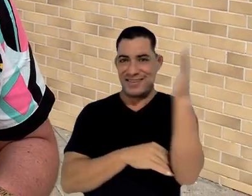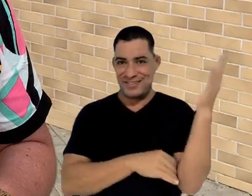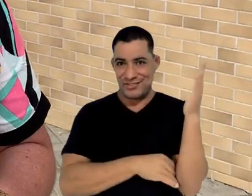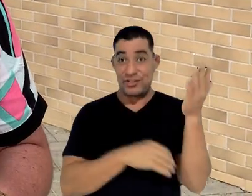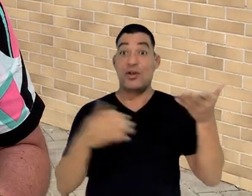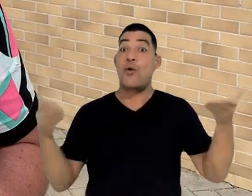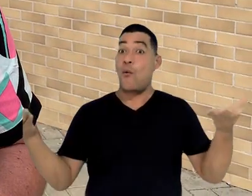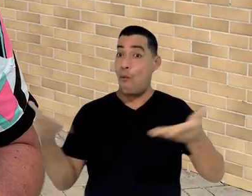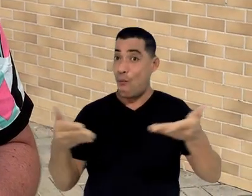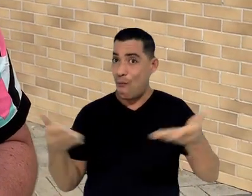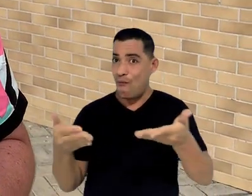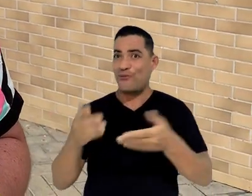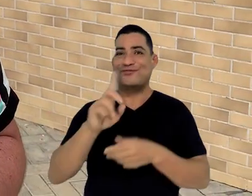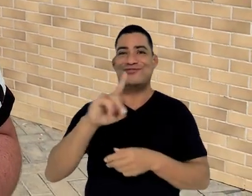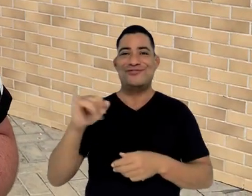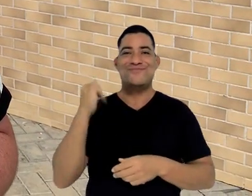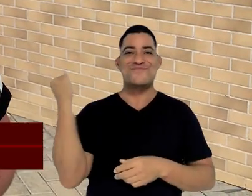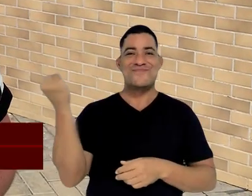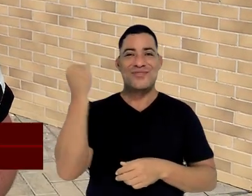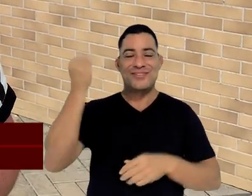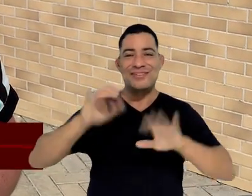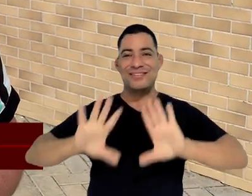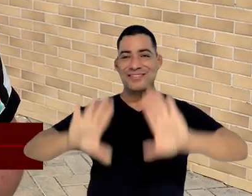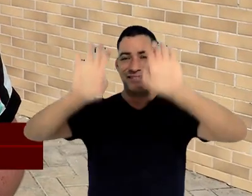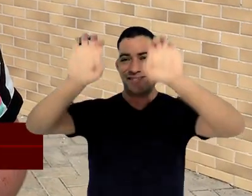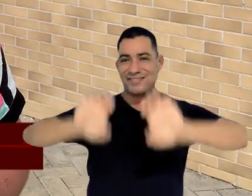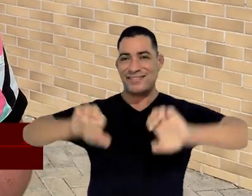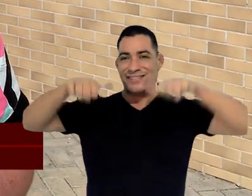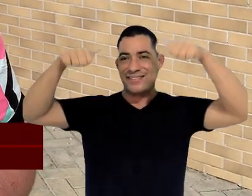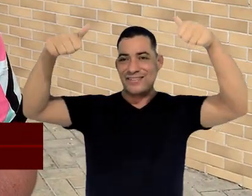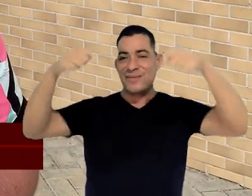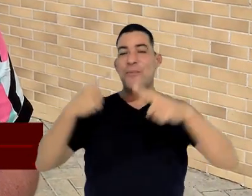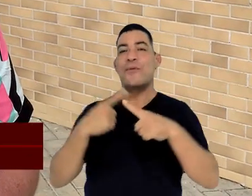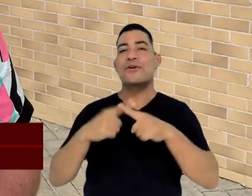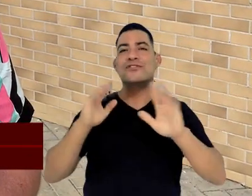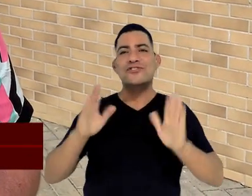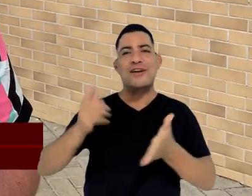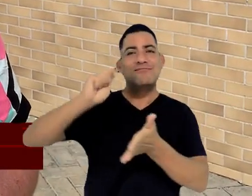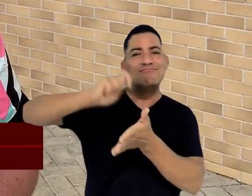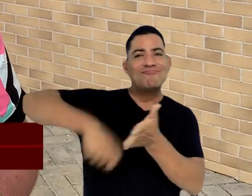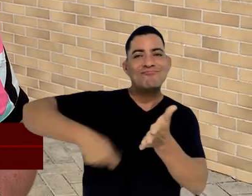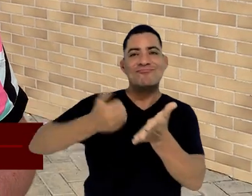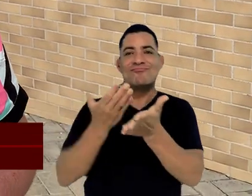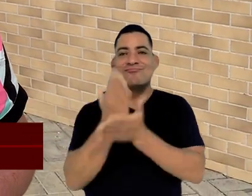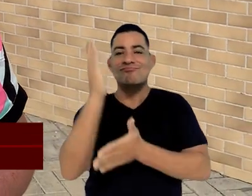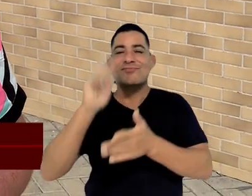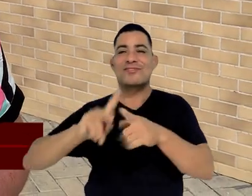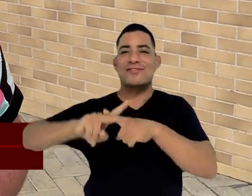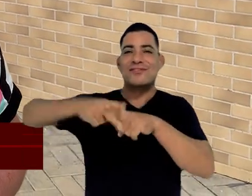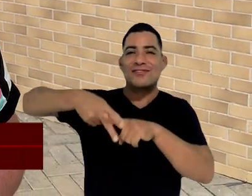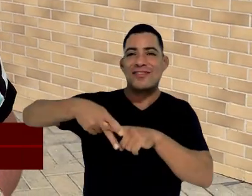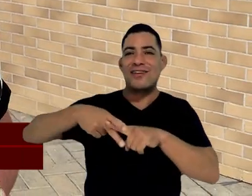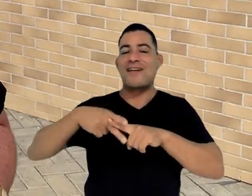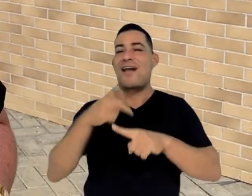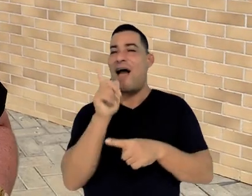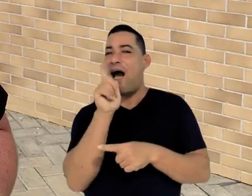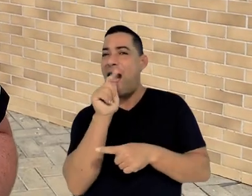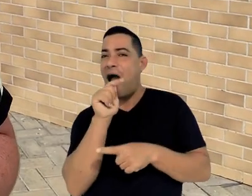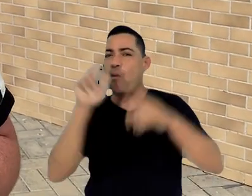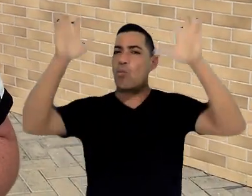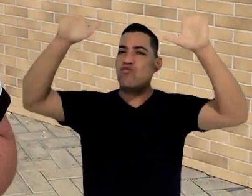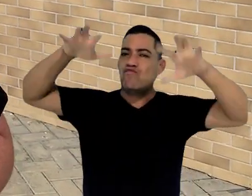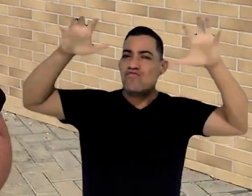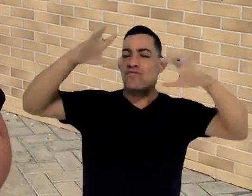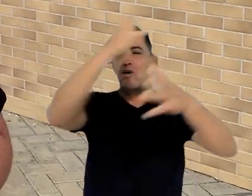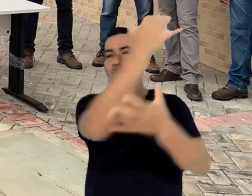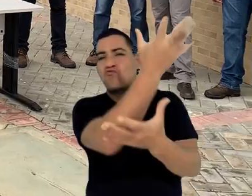Hoje é um dia importante para o Centro de Formação de Professores, onde ocorreu a assinatura da ordem de serviço das obras para